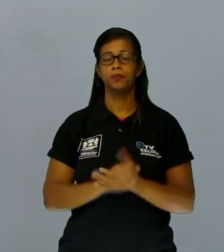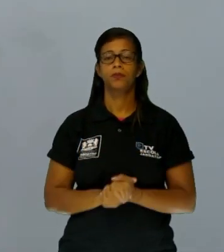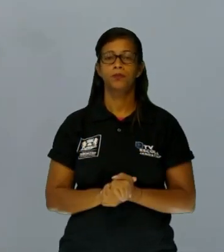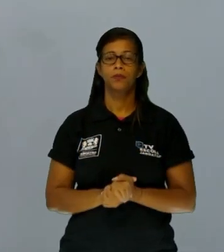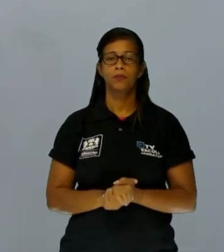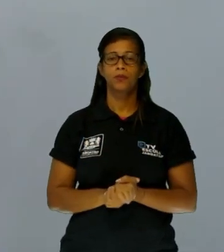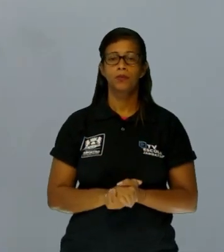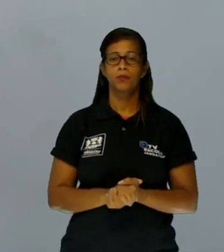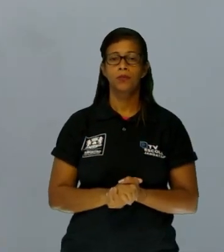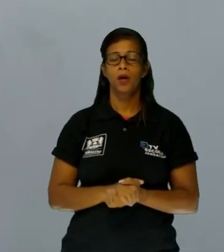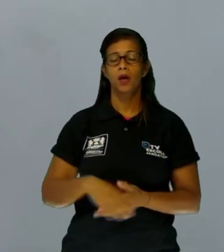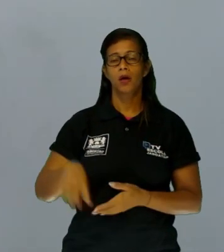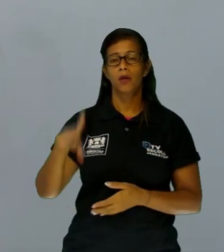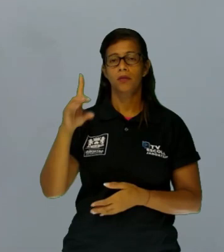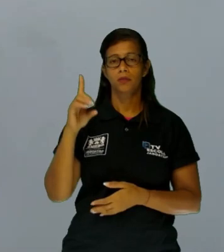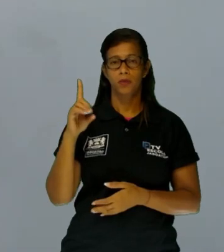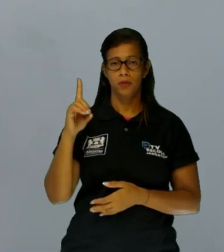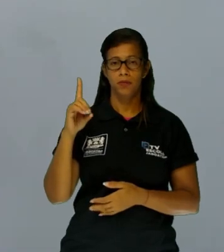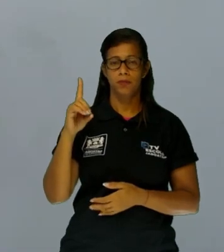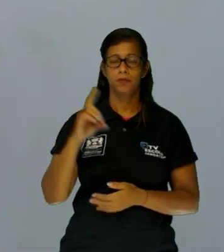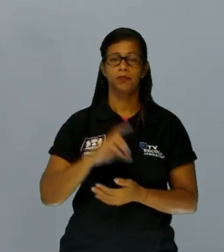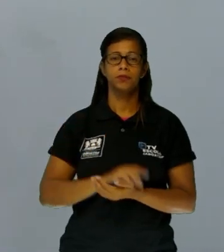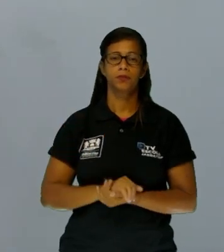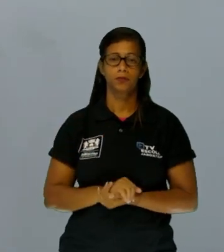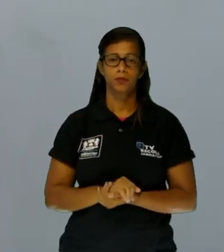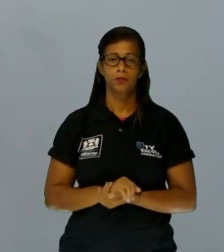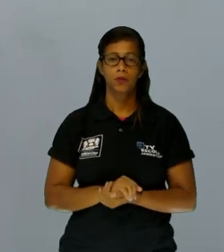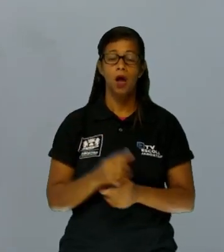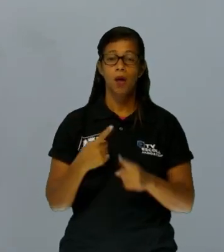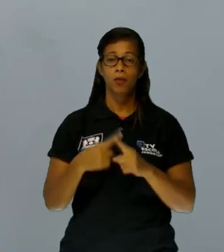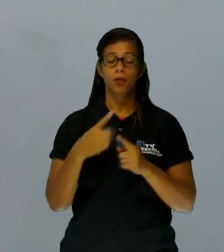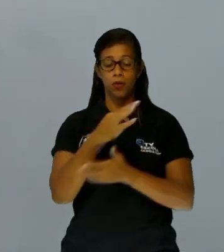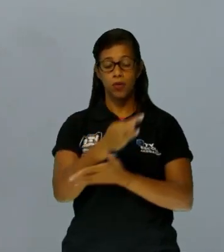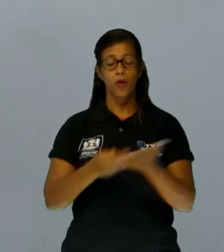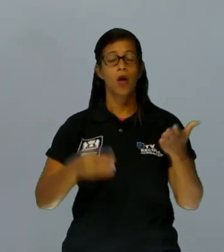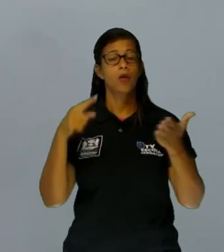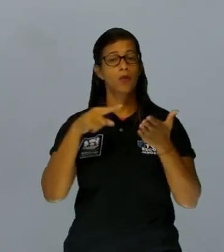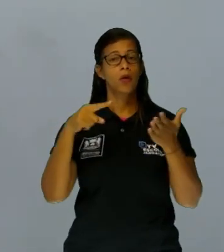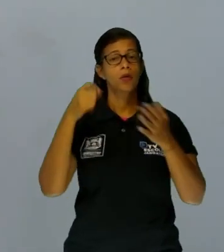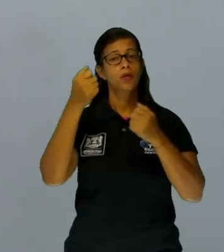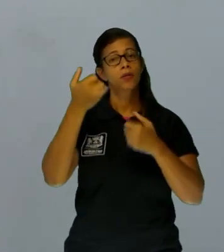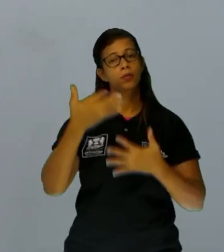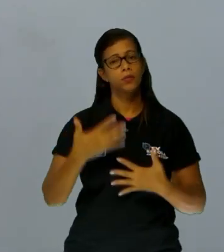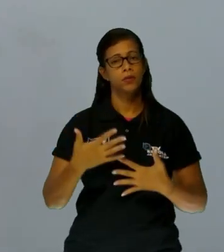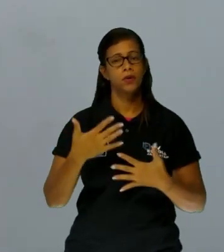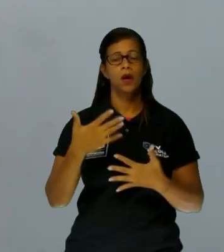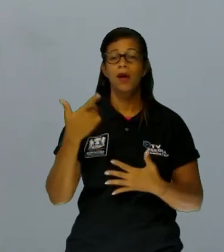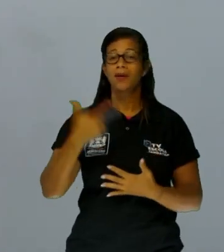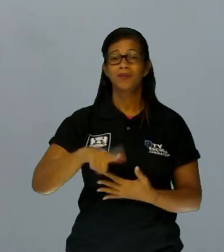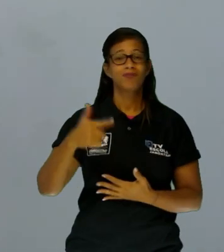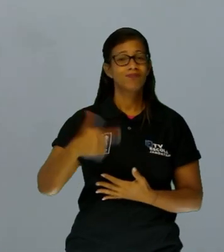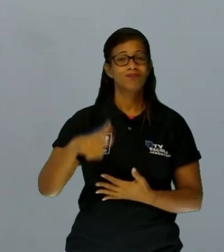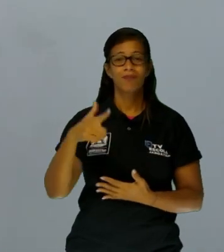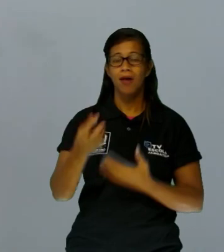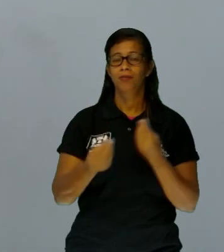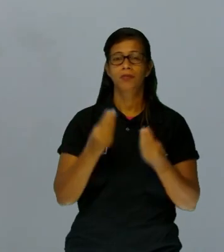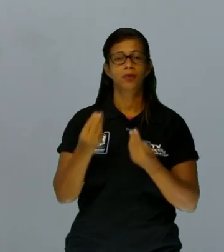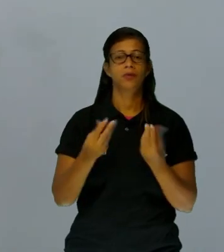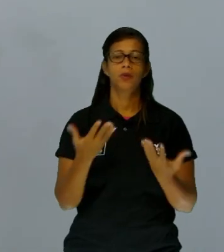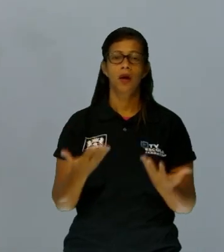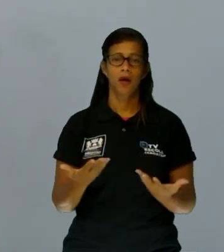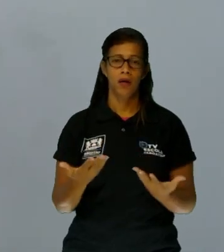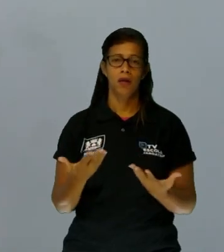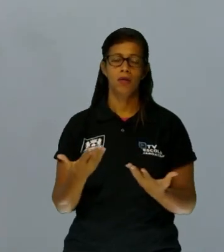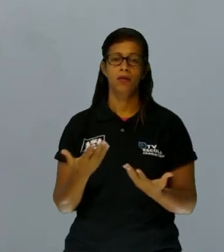a letra D de dado, irremediável. Porque o que o Shakespeare diz é o seguinte, que não tem mais saída, né? É o problema do